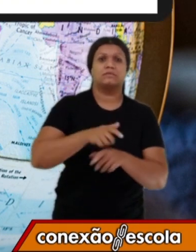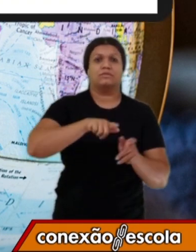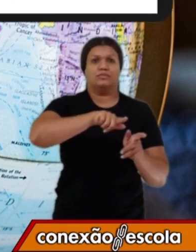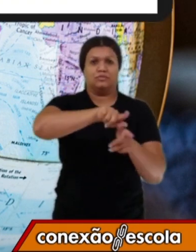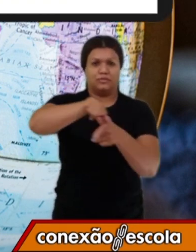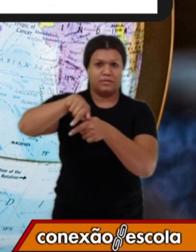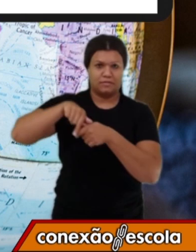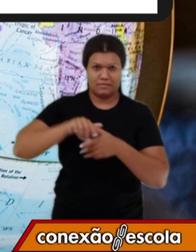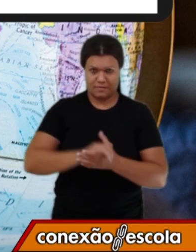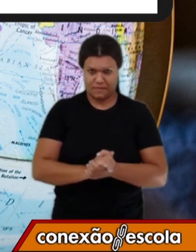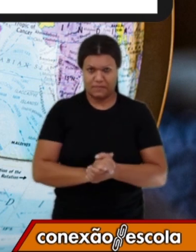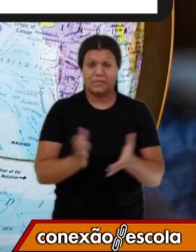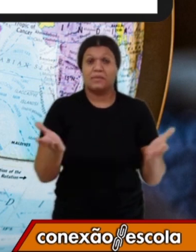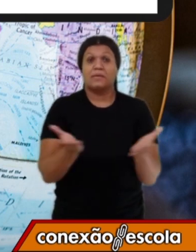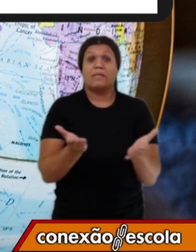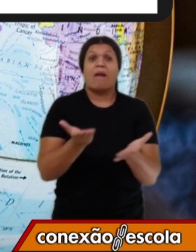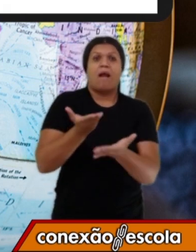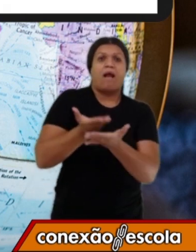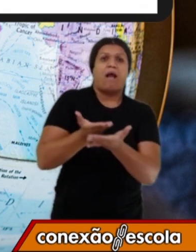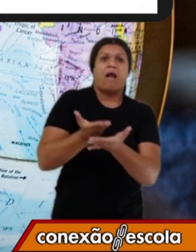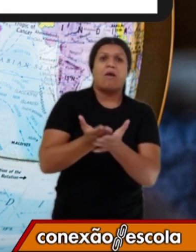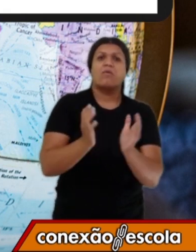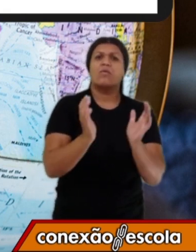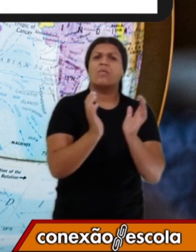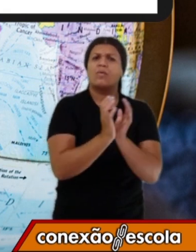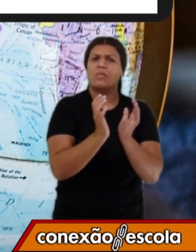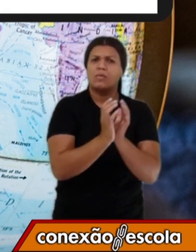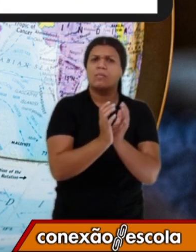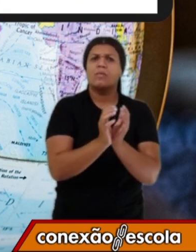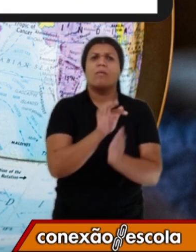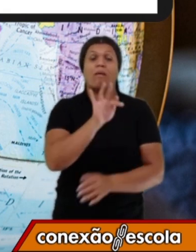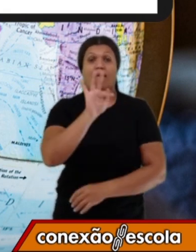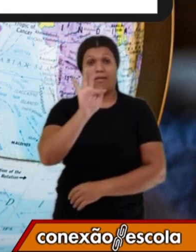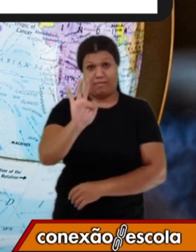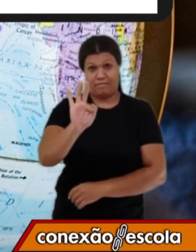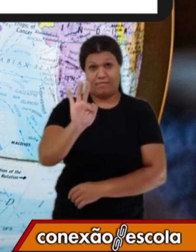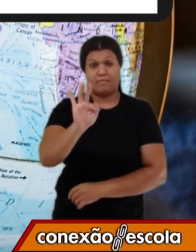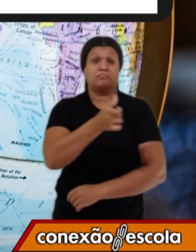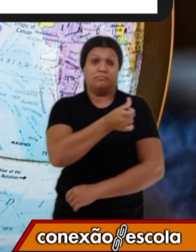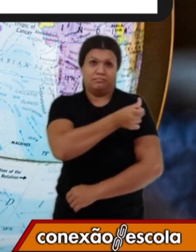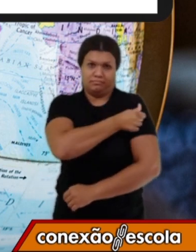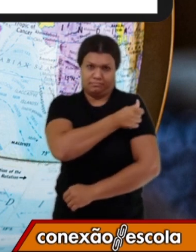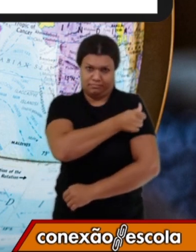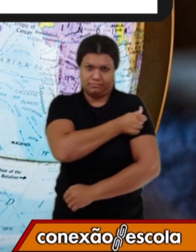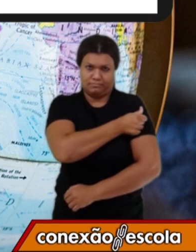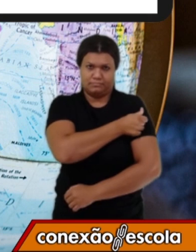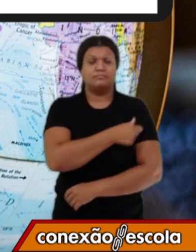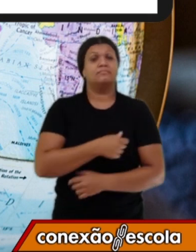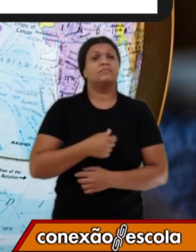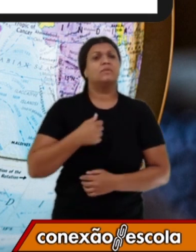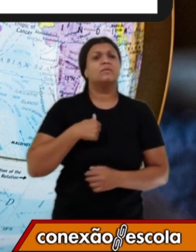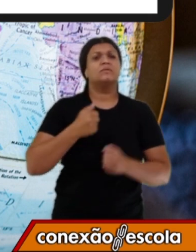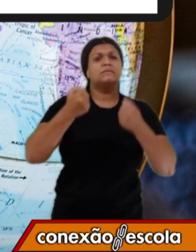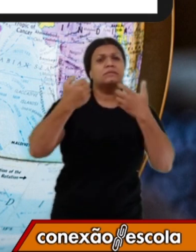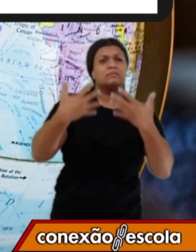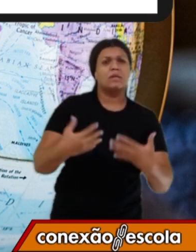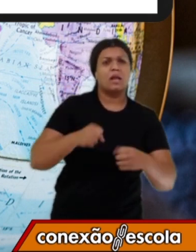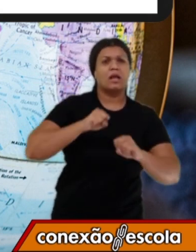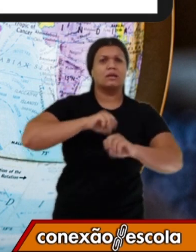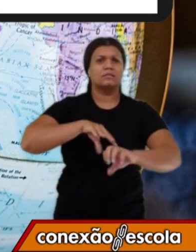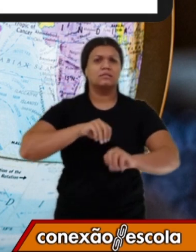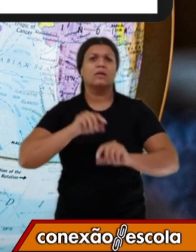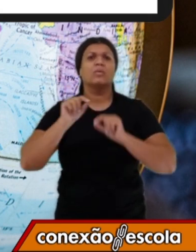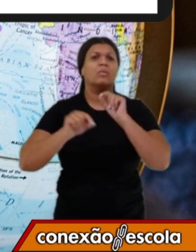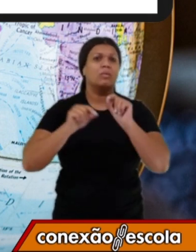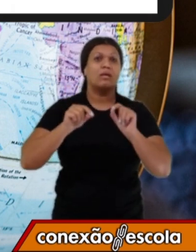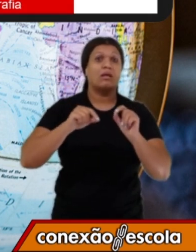Hoje, a nossa aula é para o Agrupamento F, sexto ano, e nós vamos falar sobre a Terra